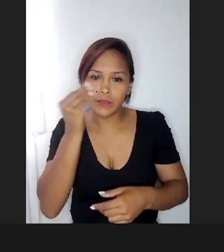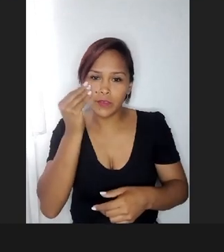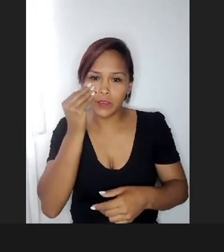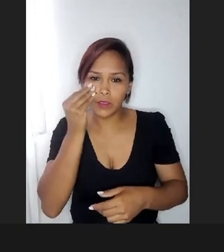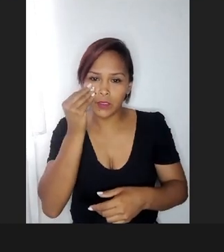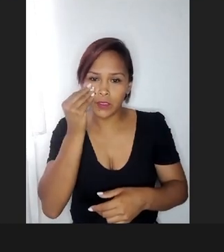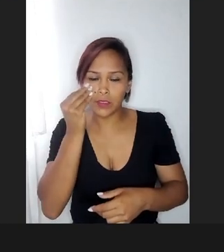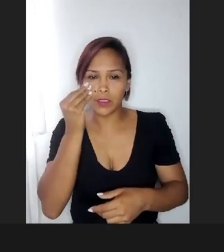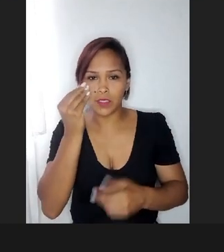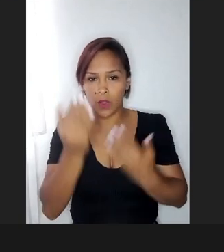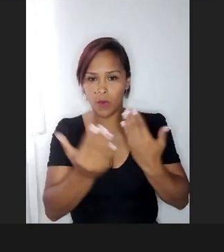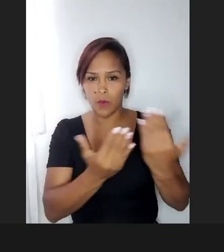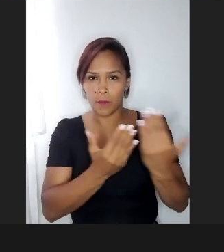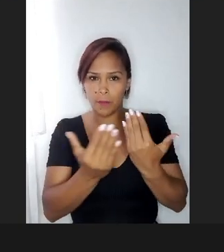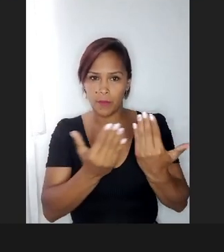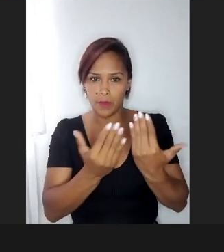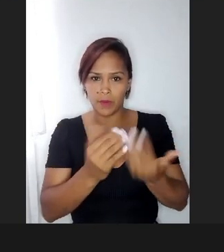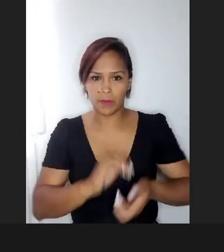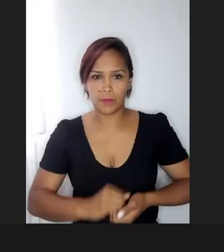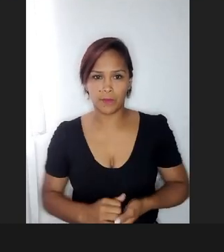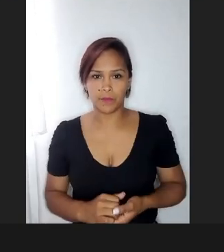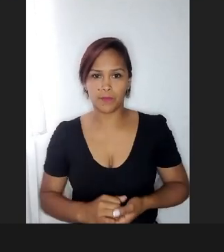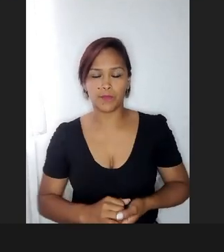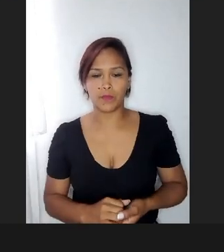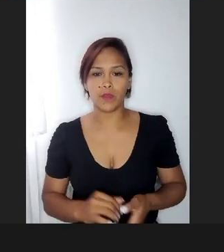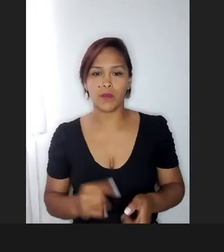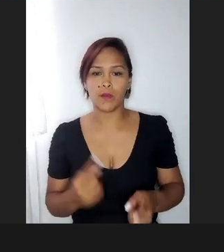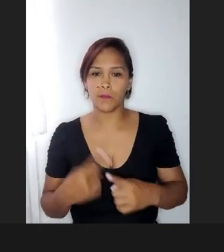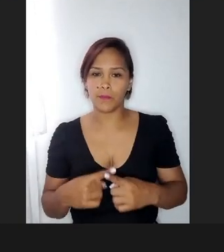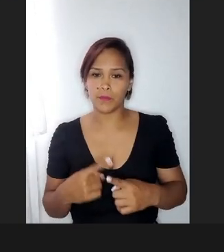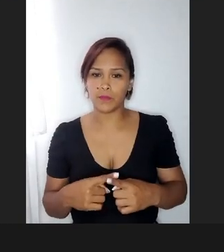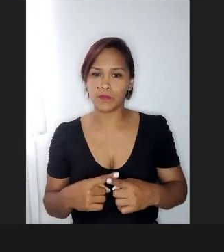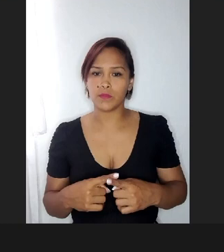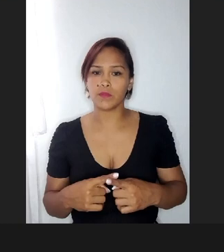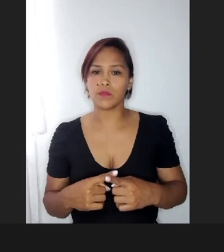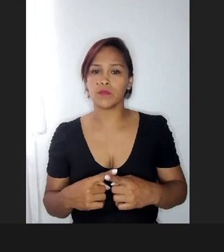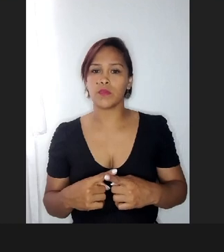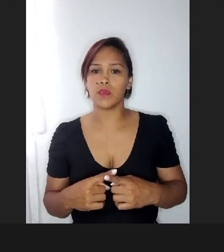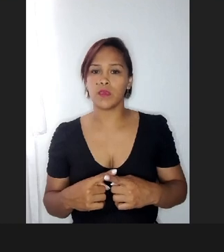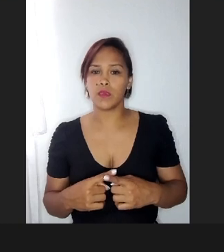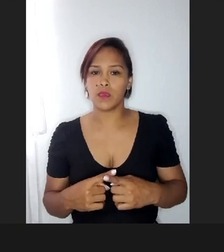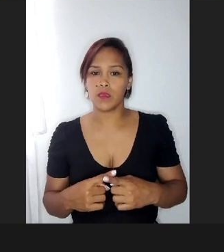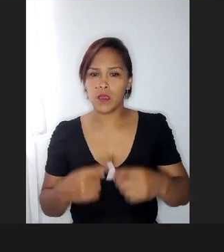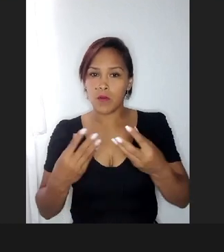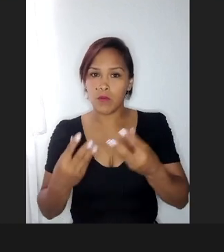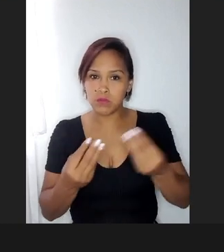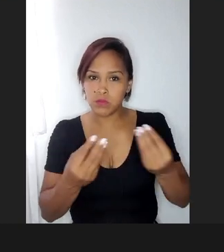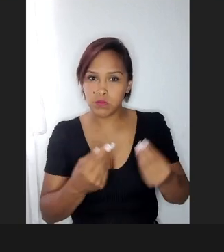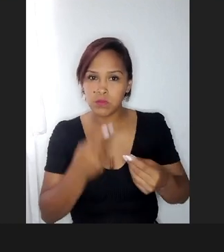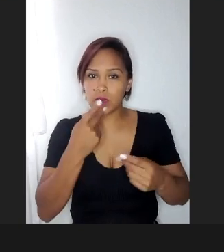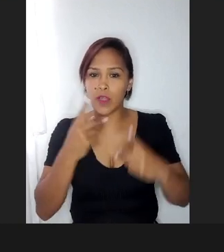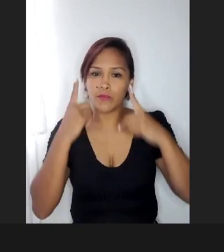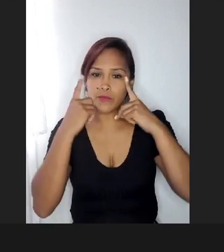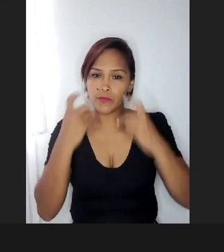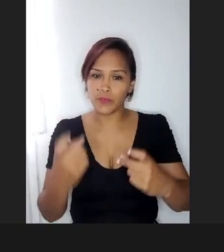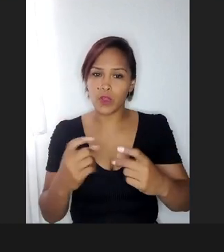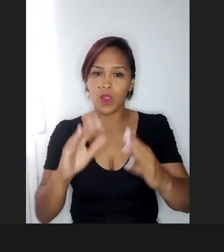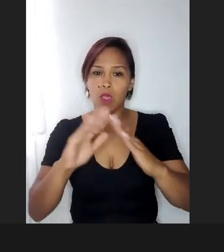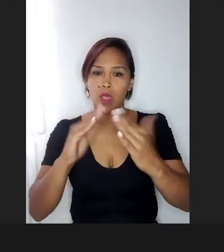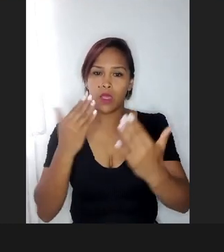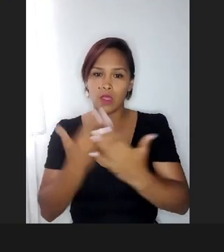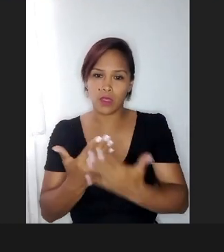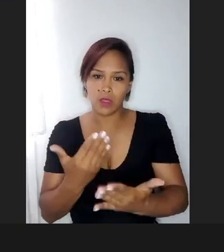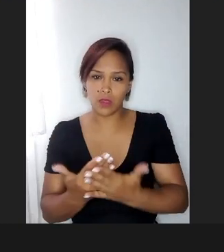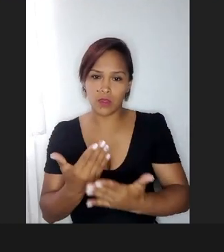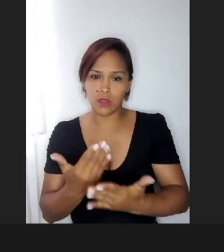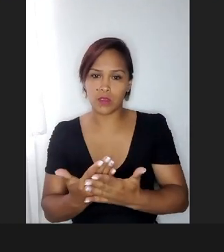porque é uma questão, realmente, onde se vê muito violência, nas escolas, desfraude coletivo, e, realmente, não